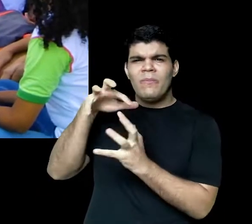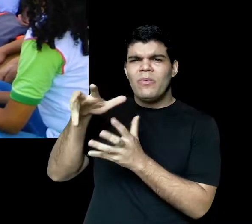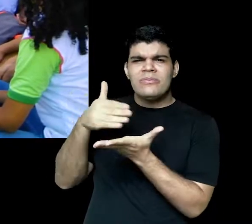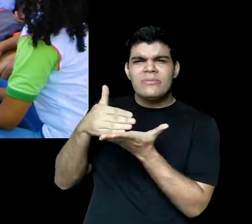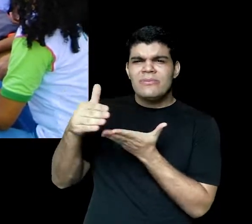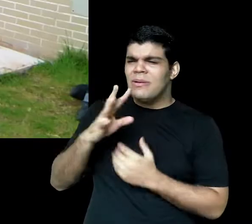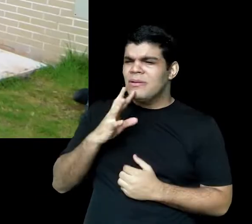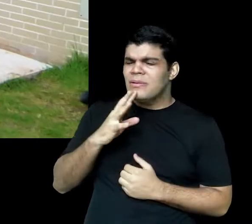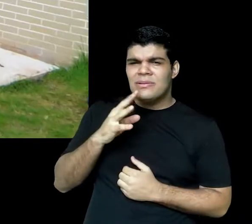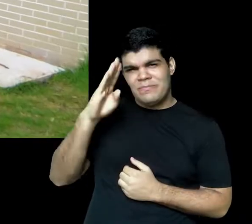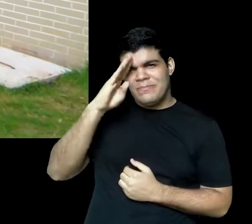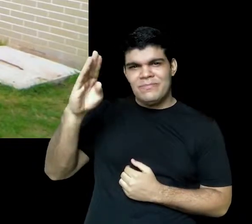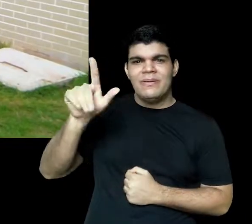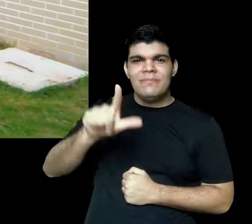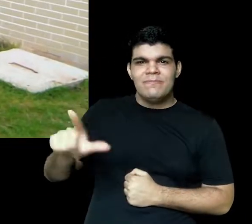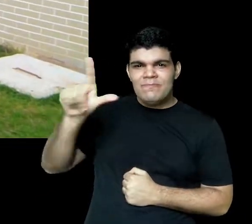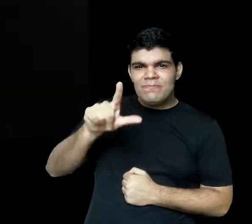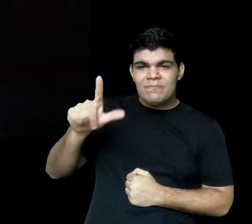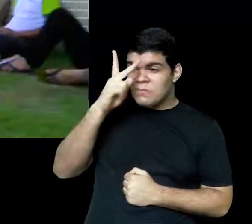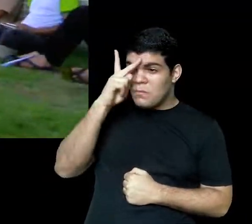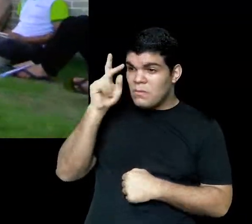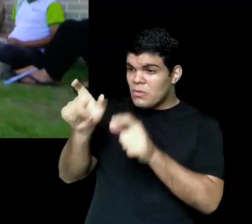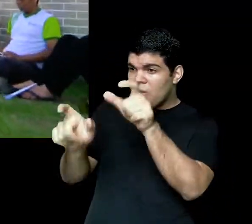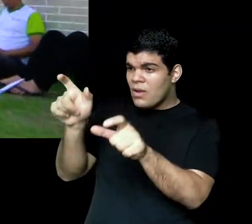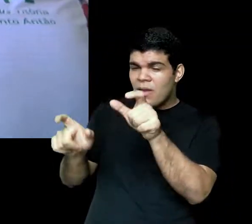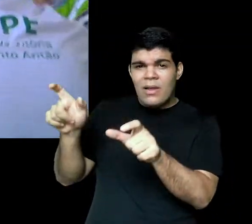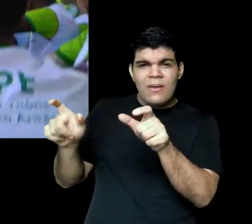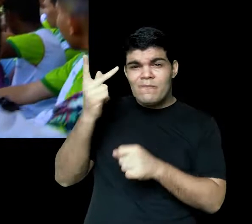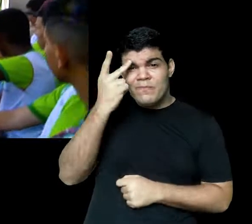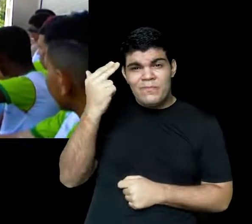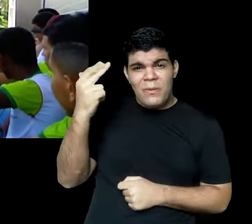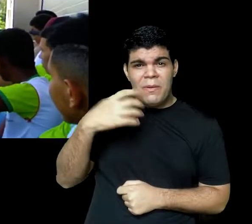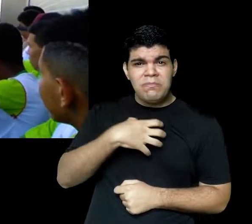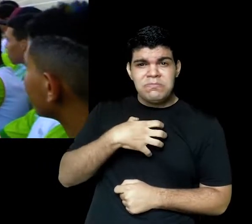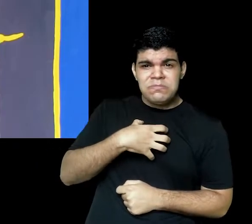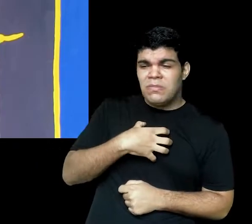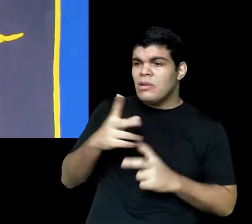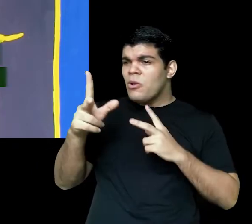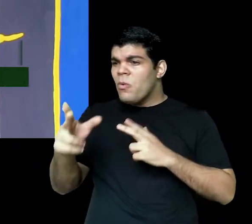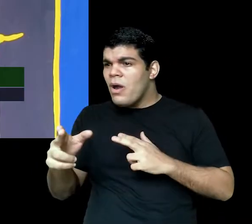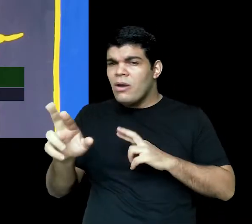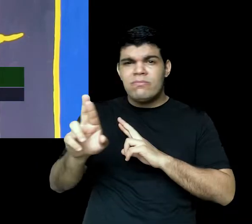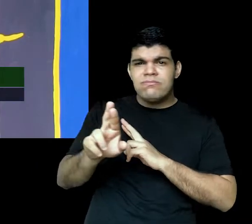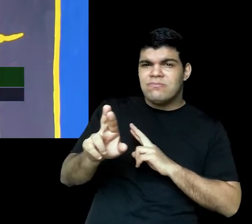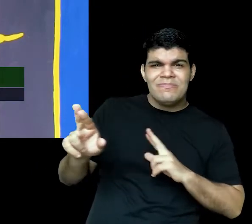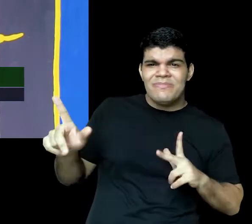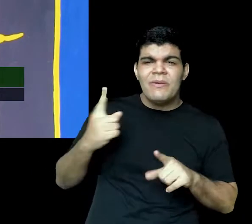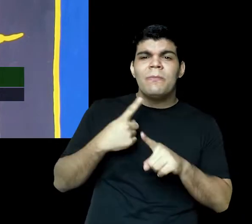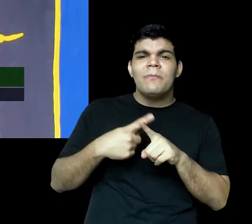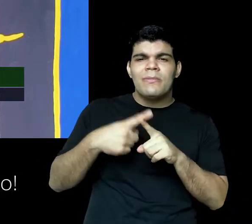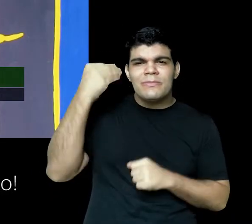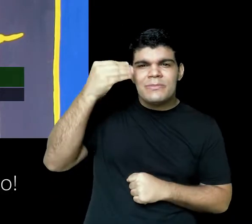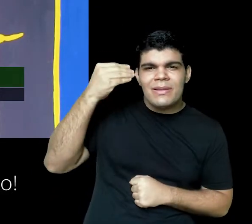na questão da literatura. Você se vê naquelas pessoas, porque são pessoas normais, igual a você, e você vê que, ao mesmo tempo,